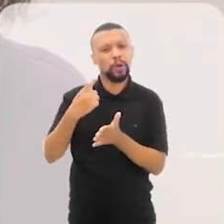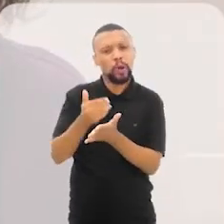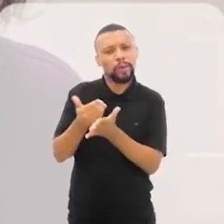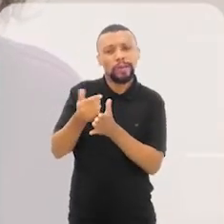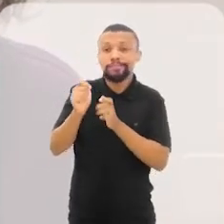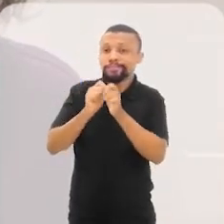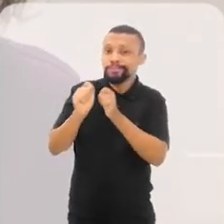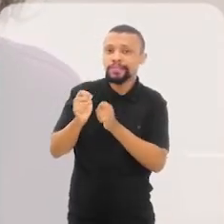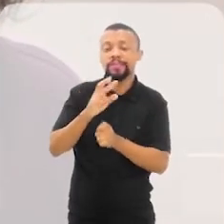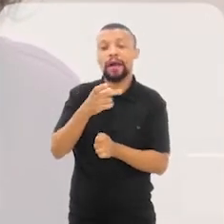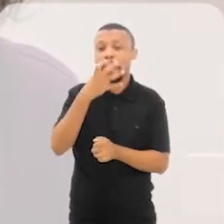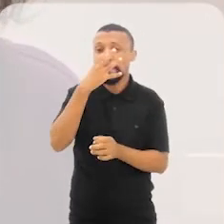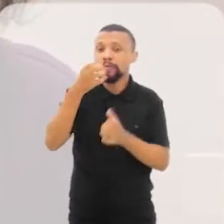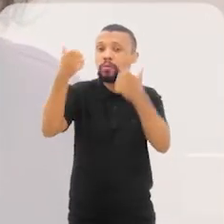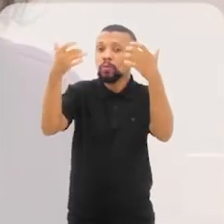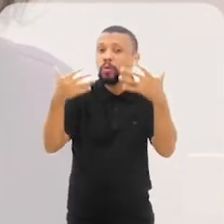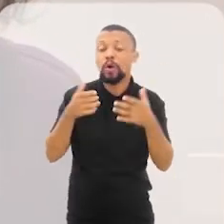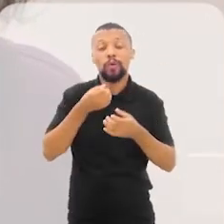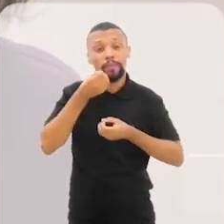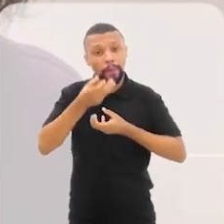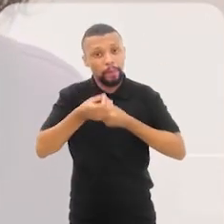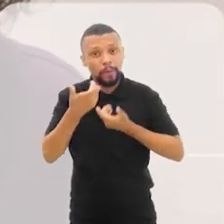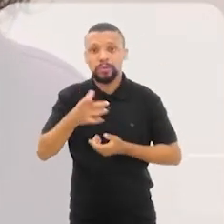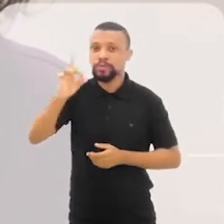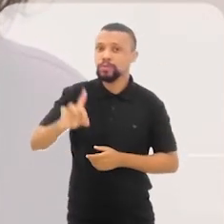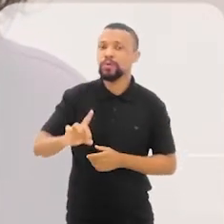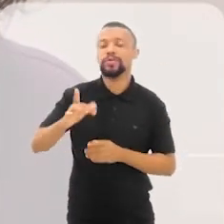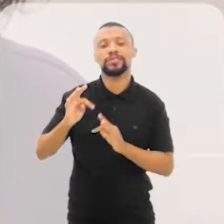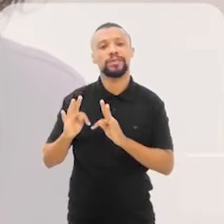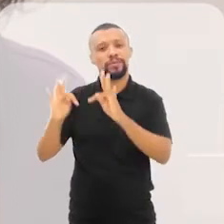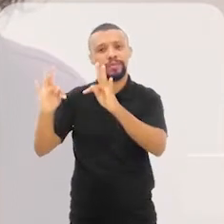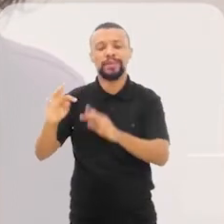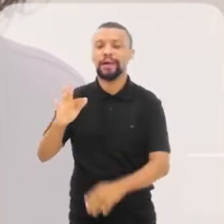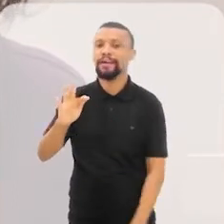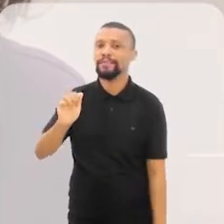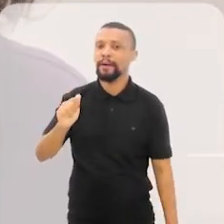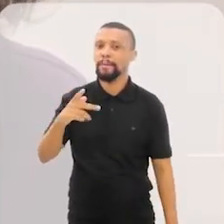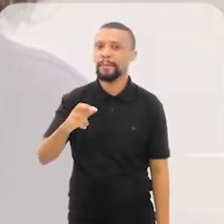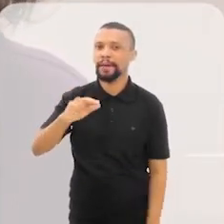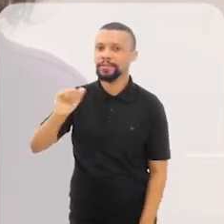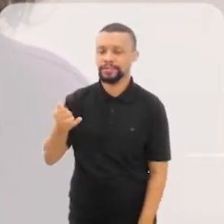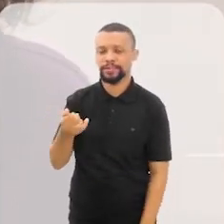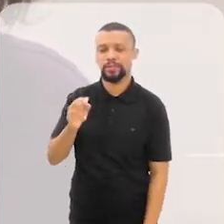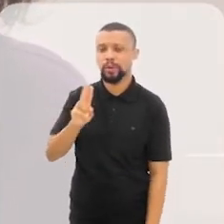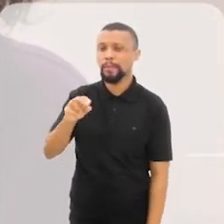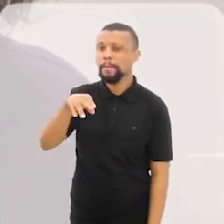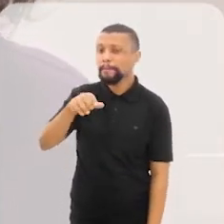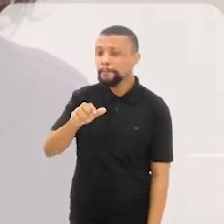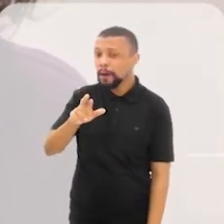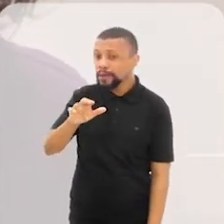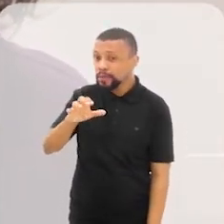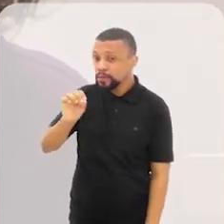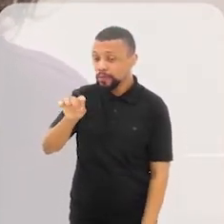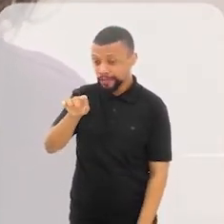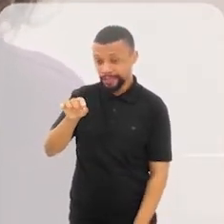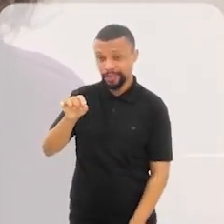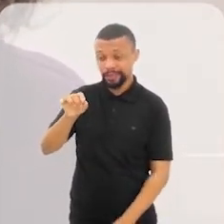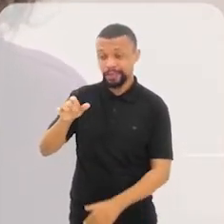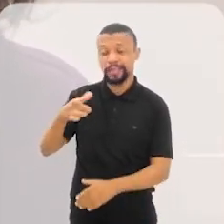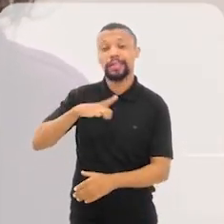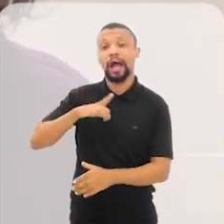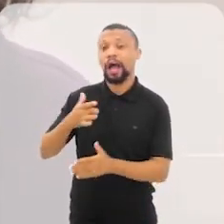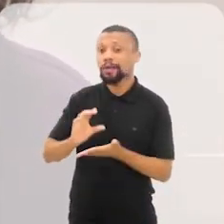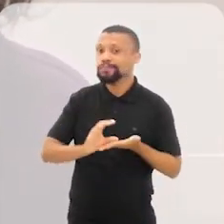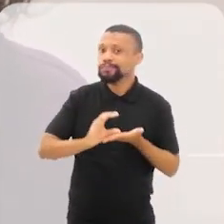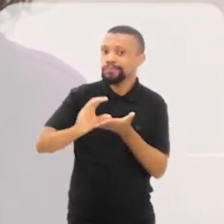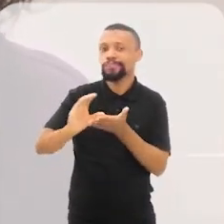iniciarmos a nossa entrevista, vamos ouvir o depoimento do diretor de tecnologia da Faperge, Maurício Guedes. A Faperge é um órgão que está fomentando